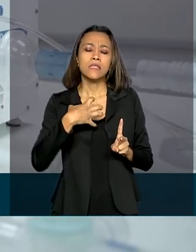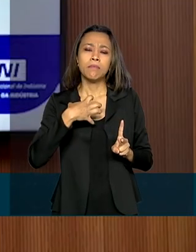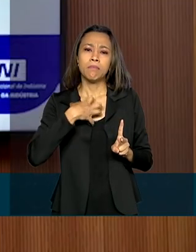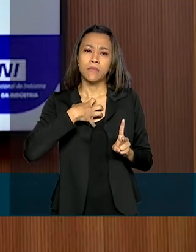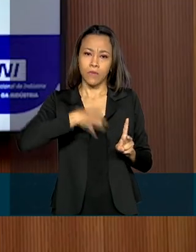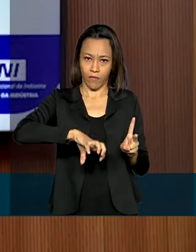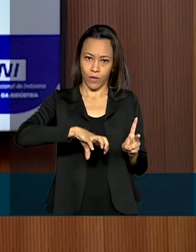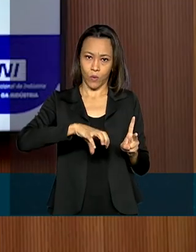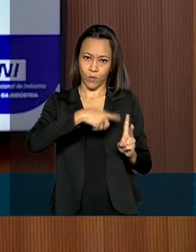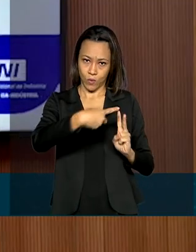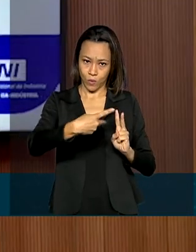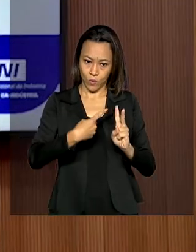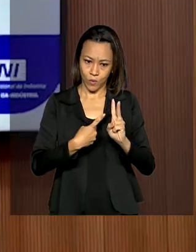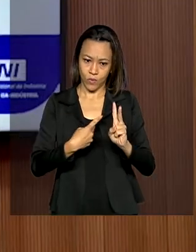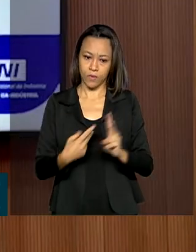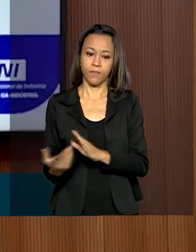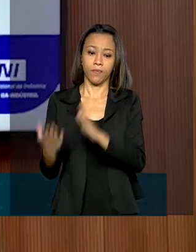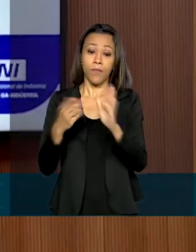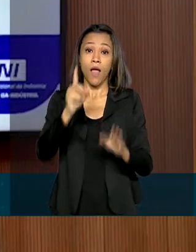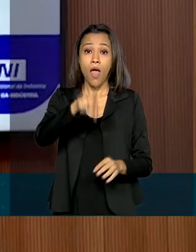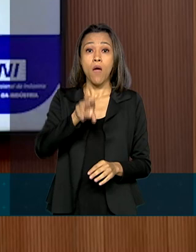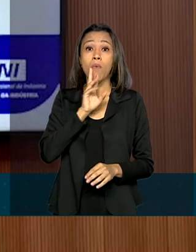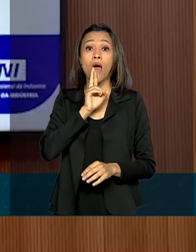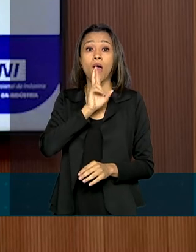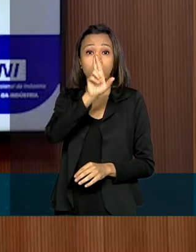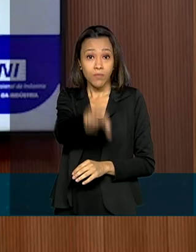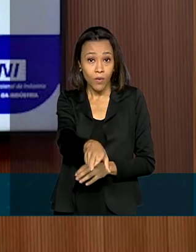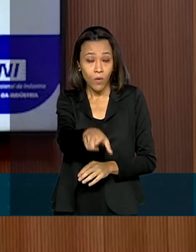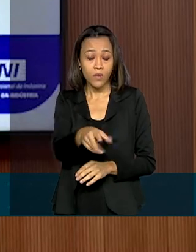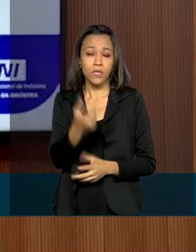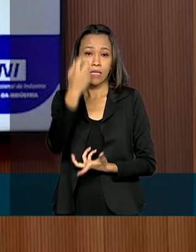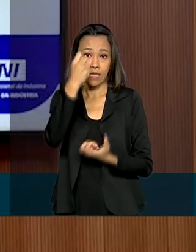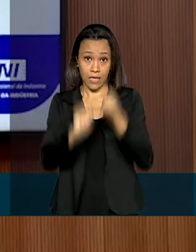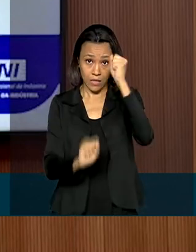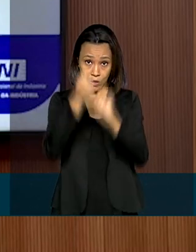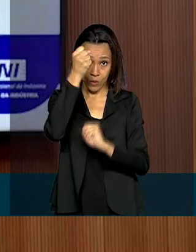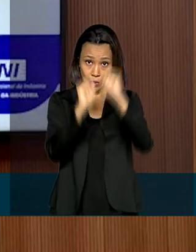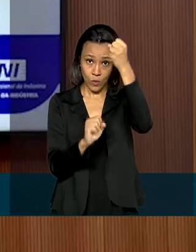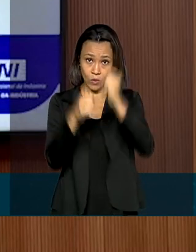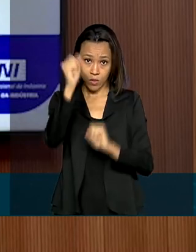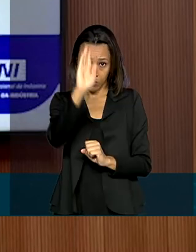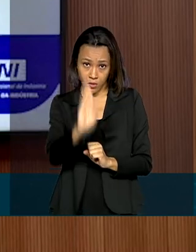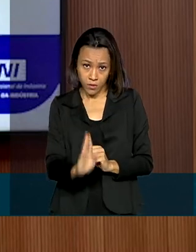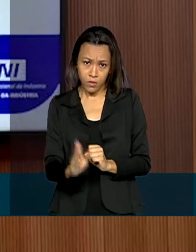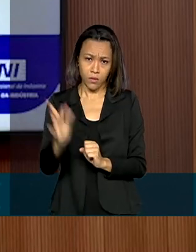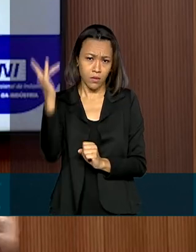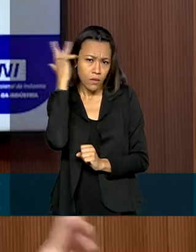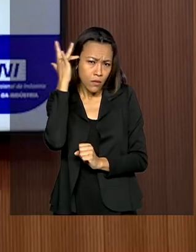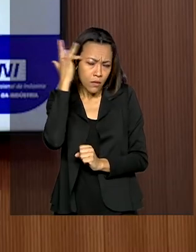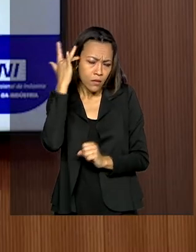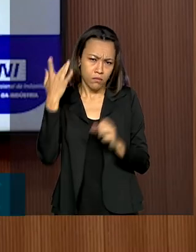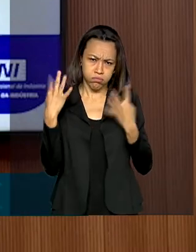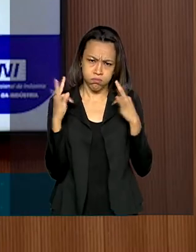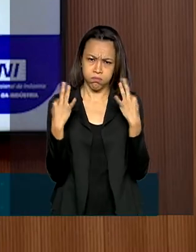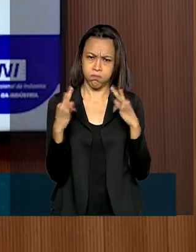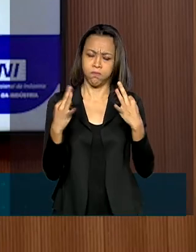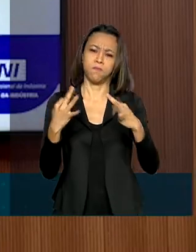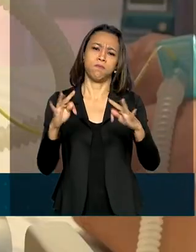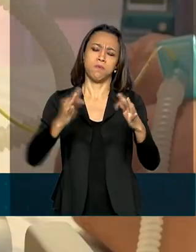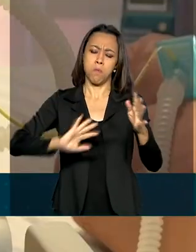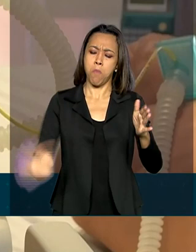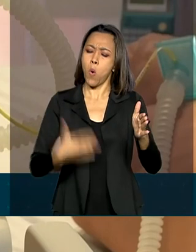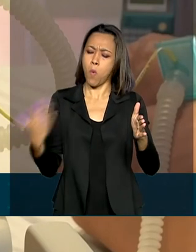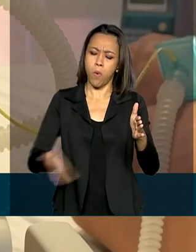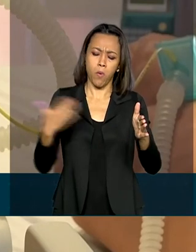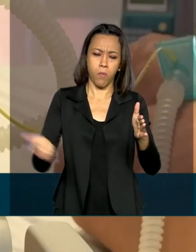na Bahia. É uma resposta da indústria brasileira no domínio de alta tecnologia e capacidade de produção.